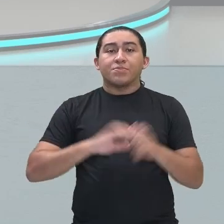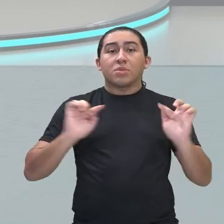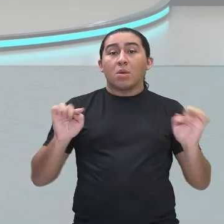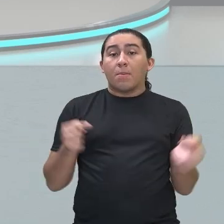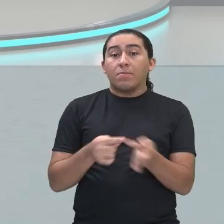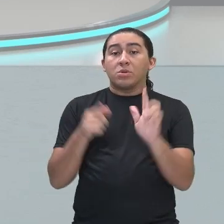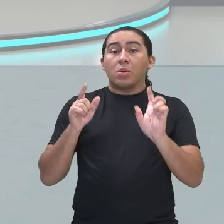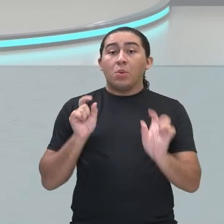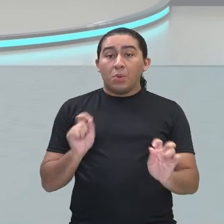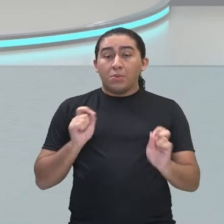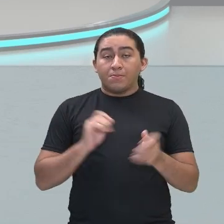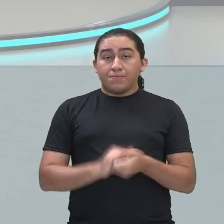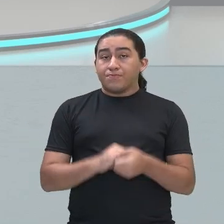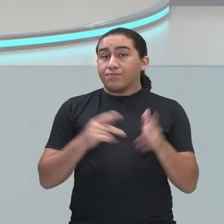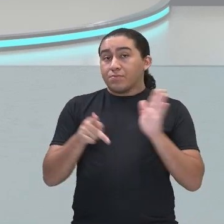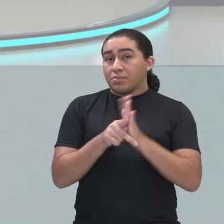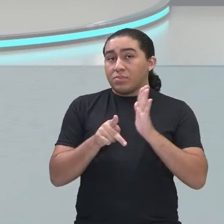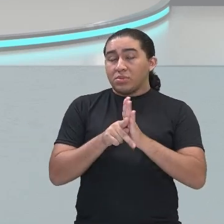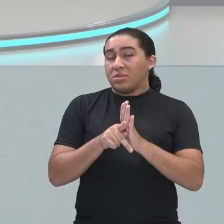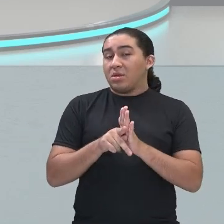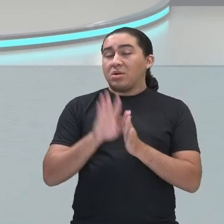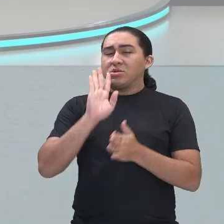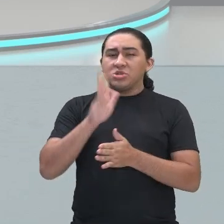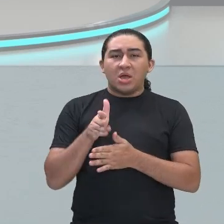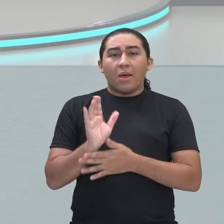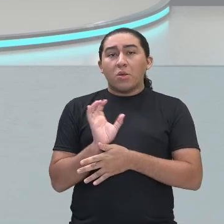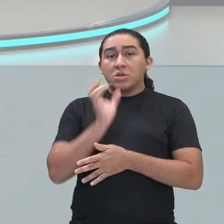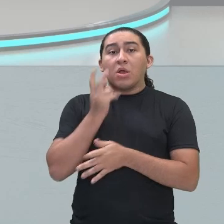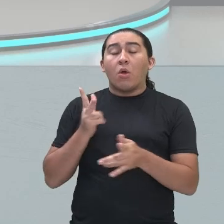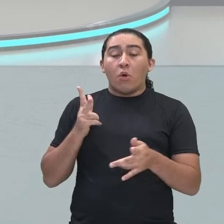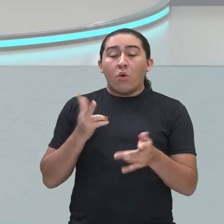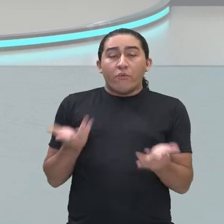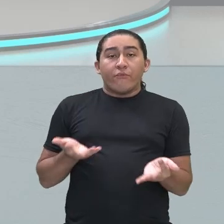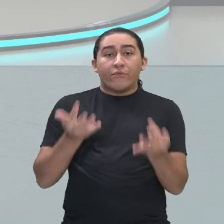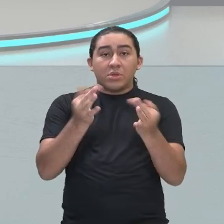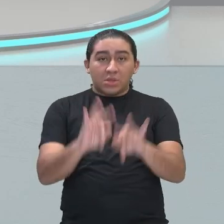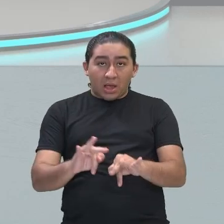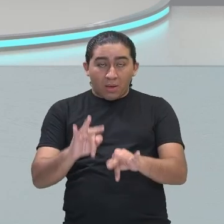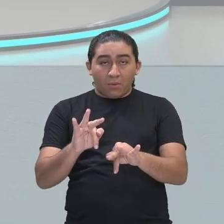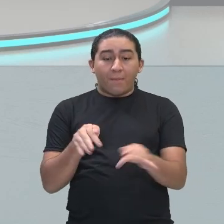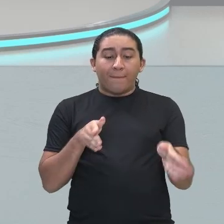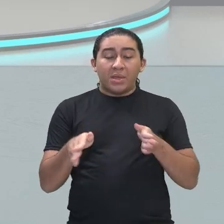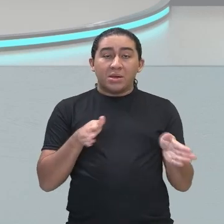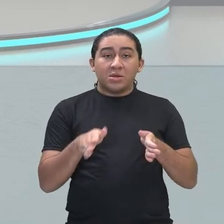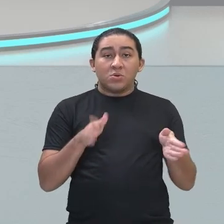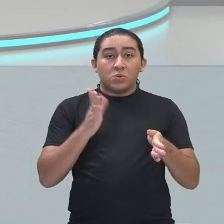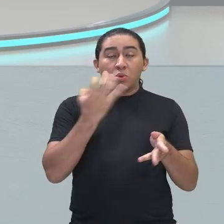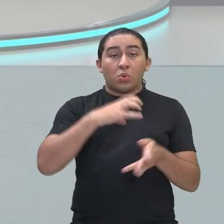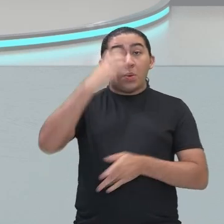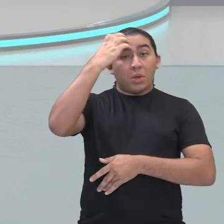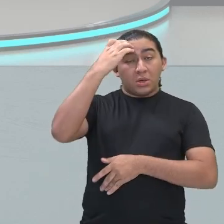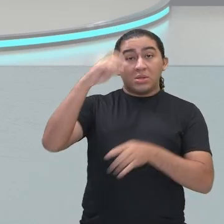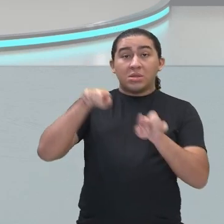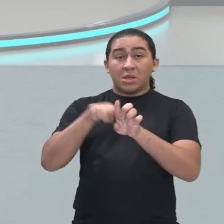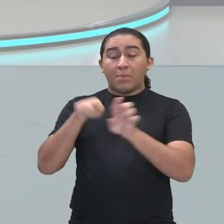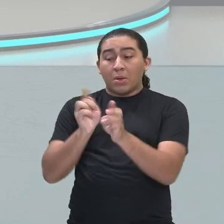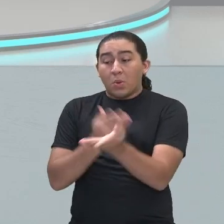fim, à ruptura final do absolutismo e ao surgimento de um governo